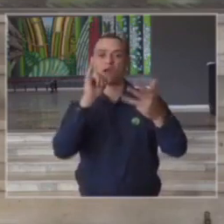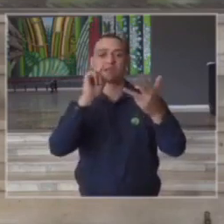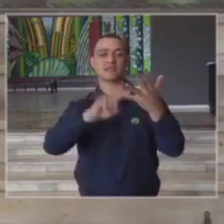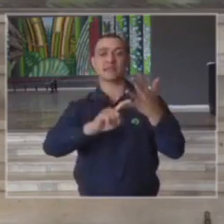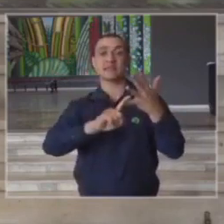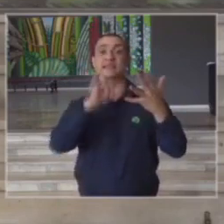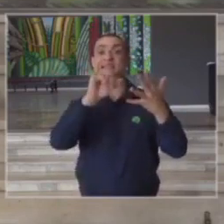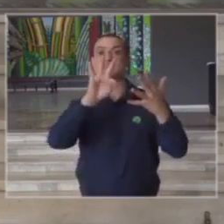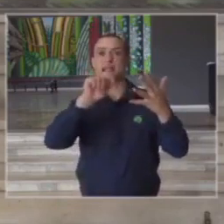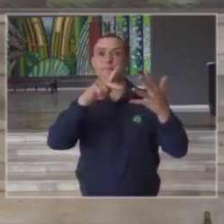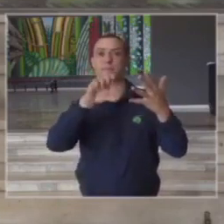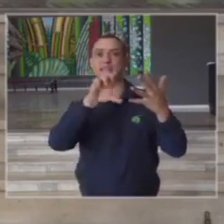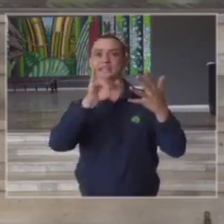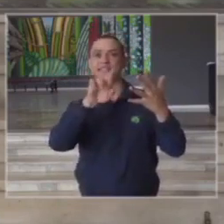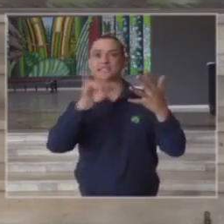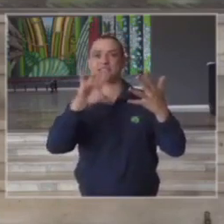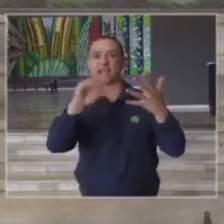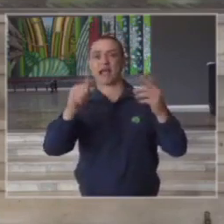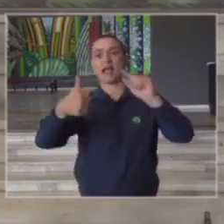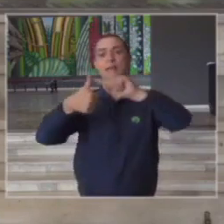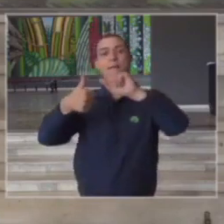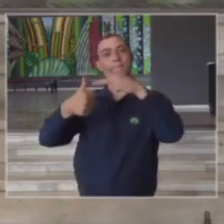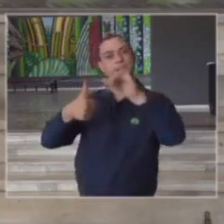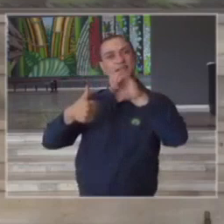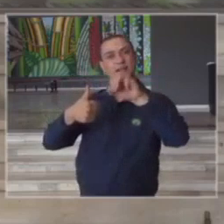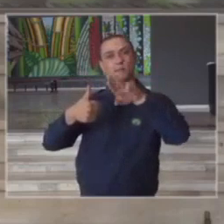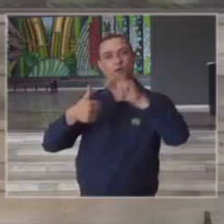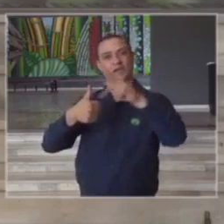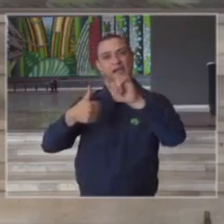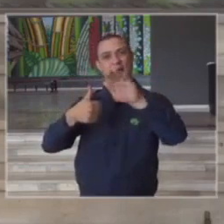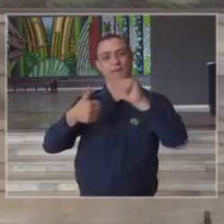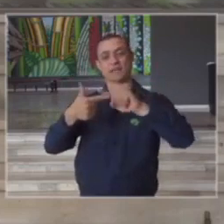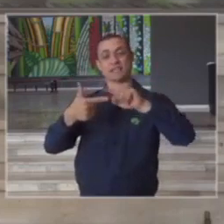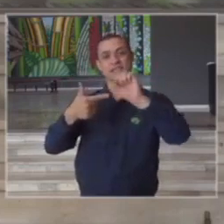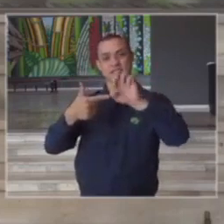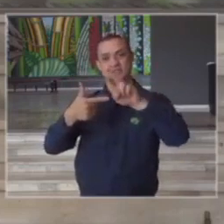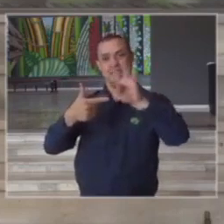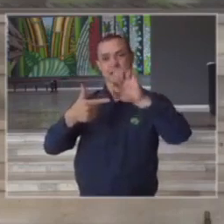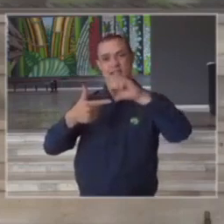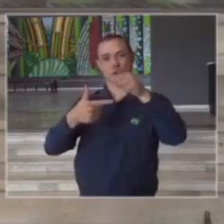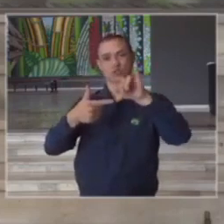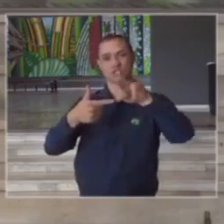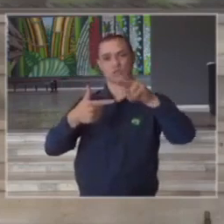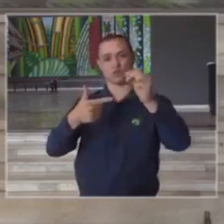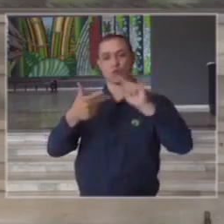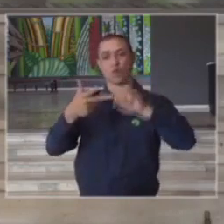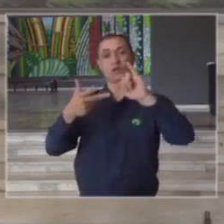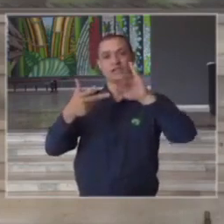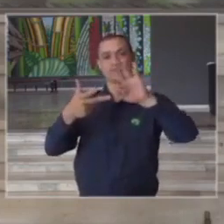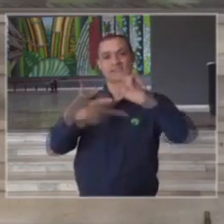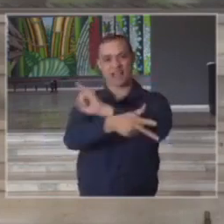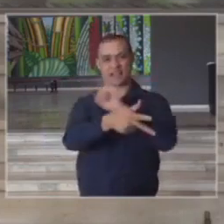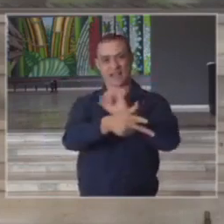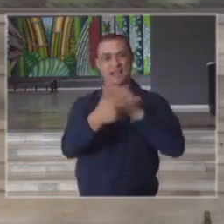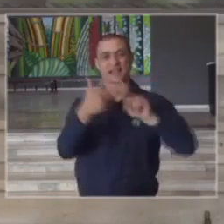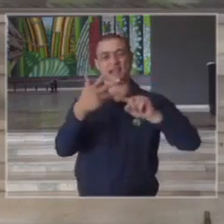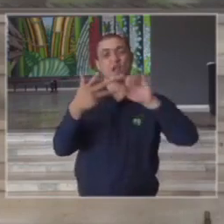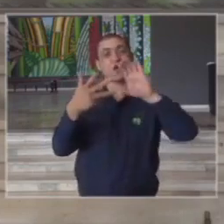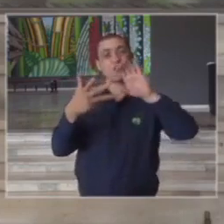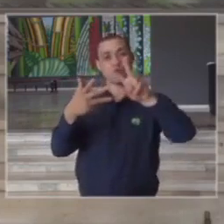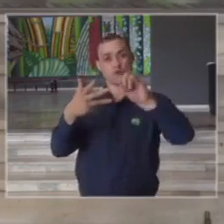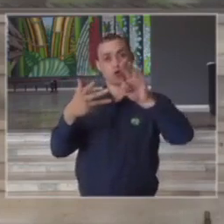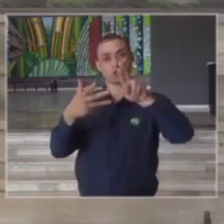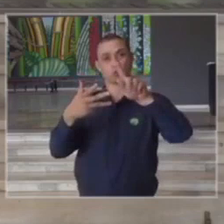Itapcirica da Serra Pindamonhangaba Sertãozinho Itanhaém Votuporanga e